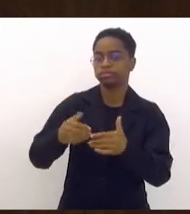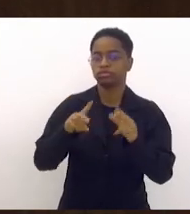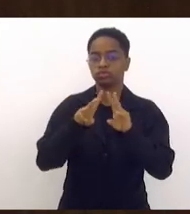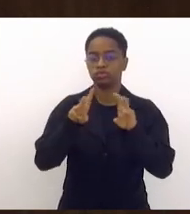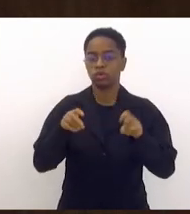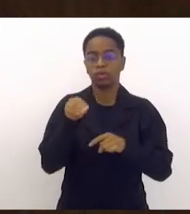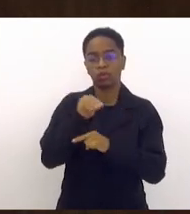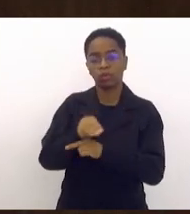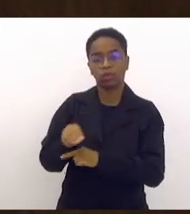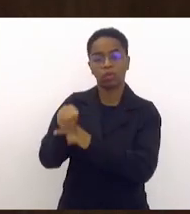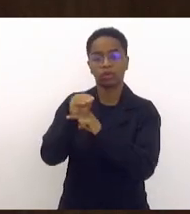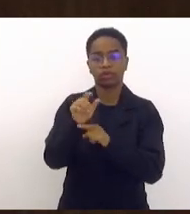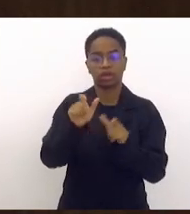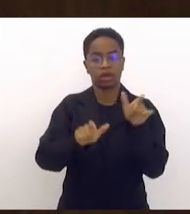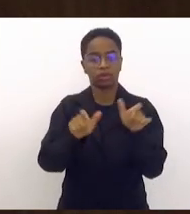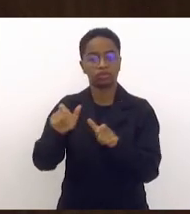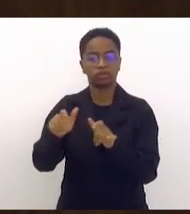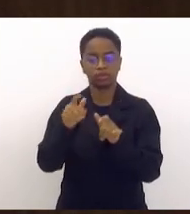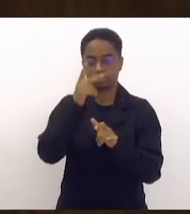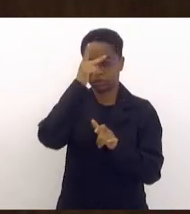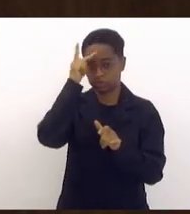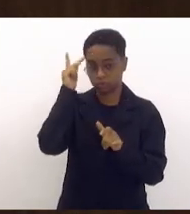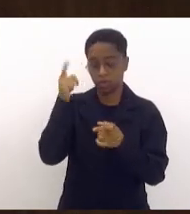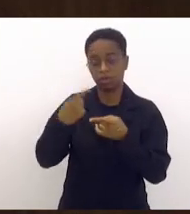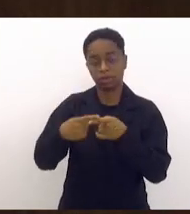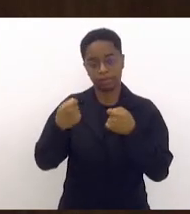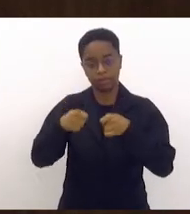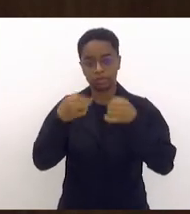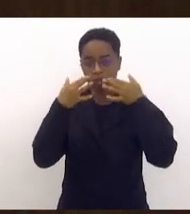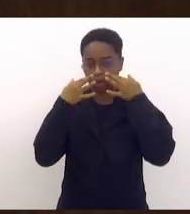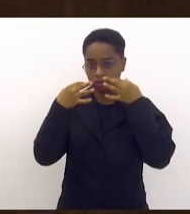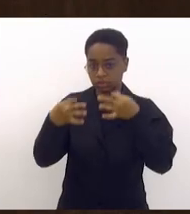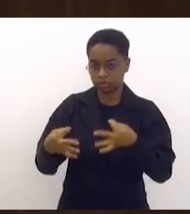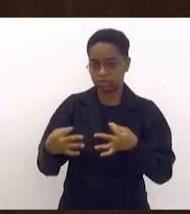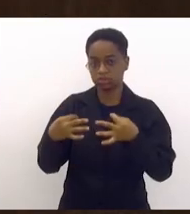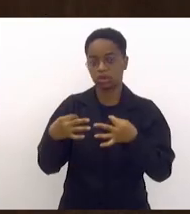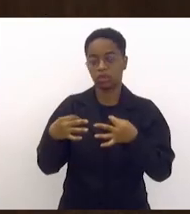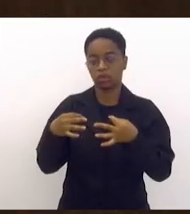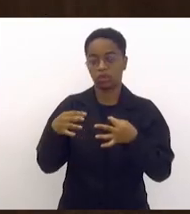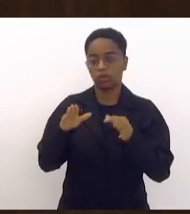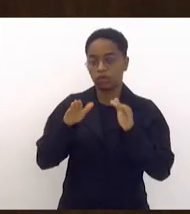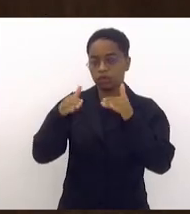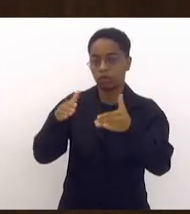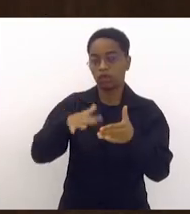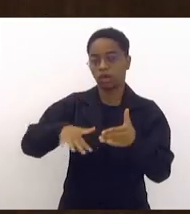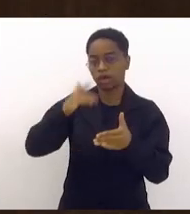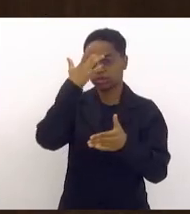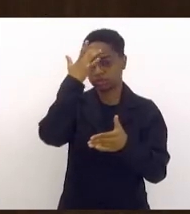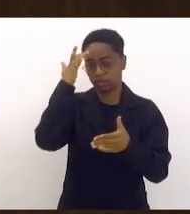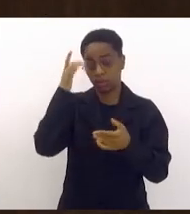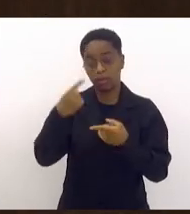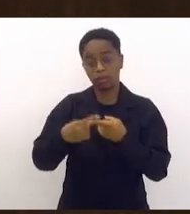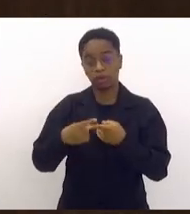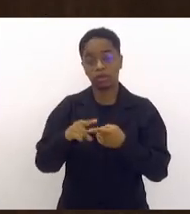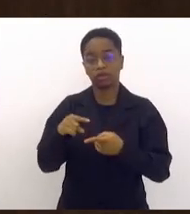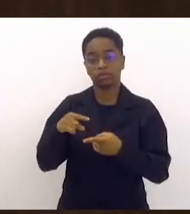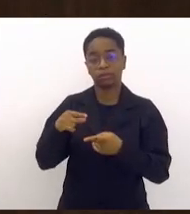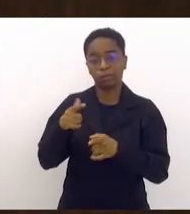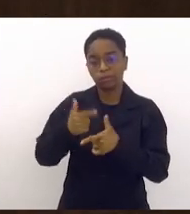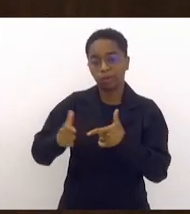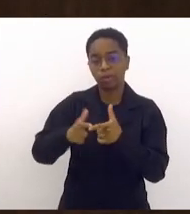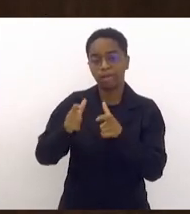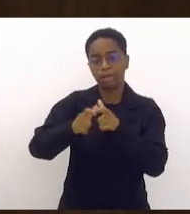cuidados a essas pessoas que necessitam de atenção com relação à saúde mental. É um problema que vem crescendo